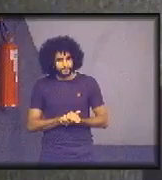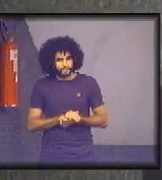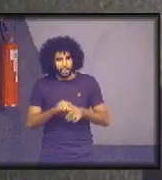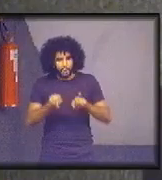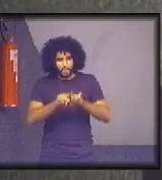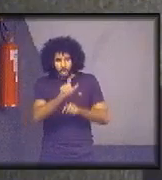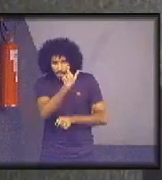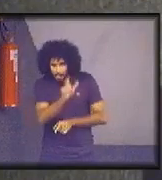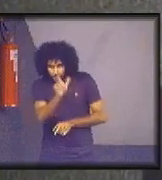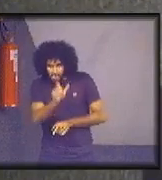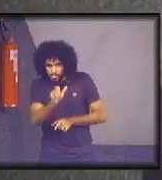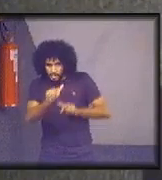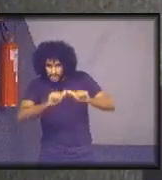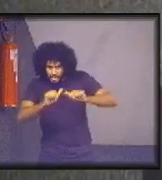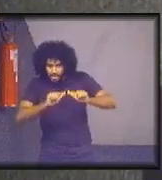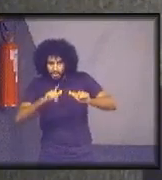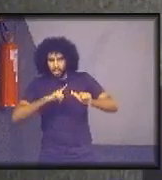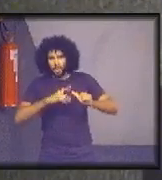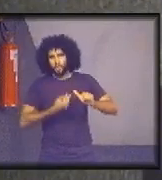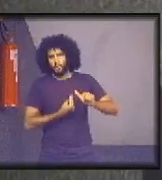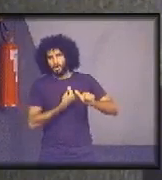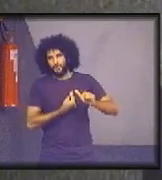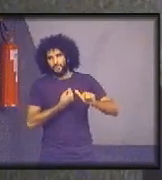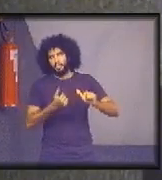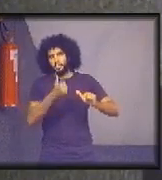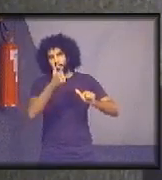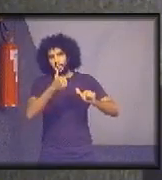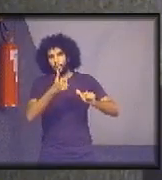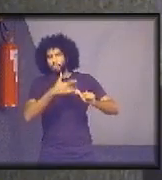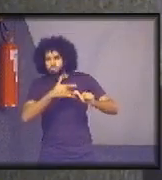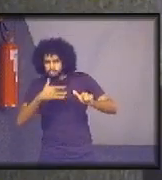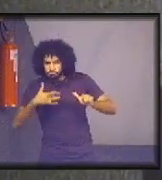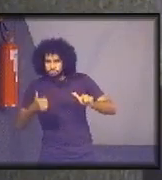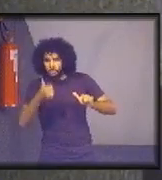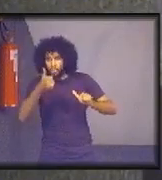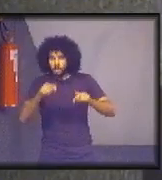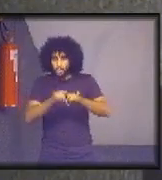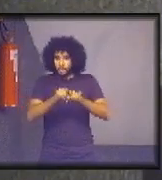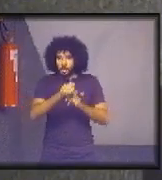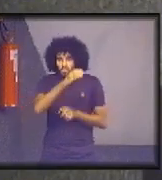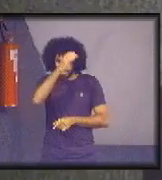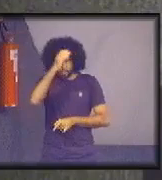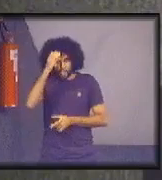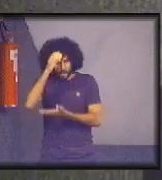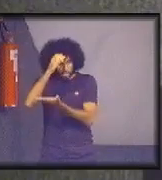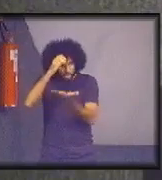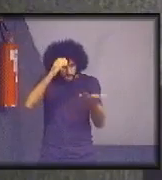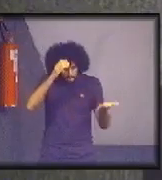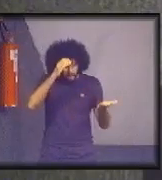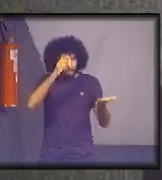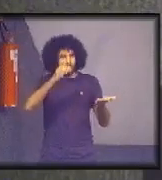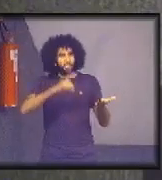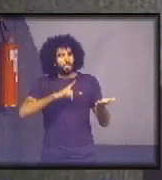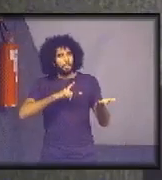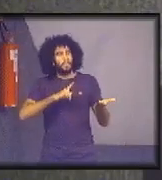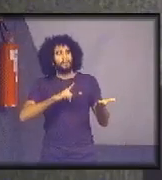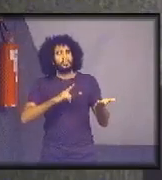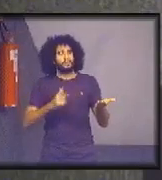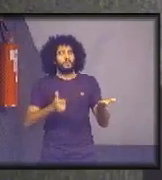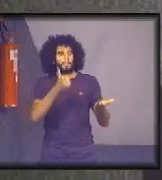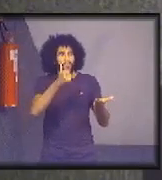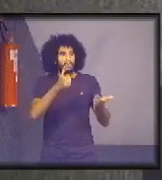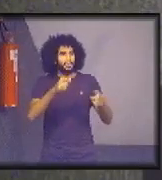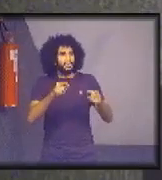trabalha, para os clientes dos fóruns eleitorais. Então, nós vimos nessa perspectiva de